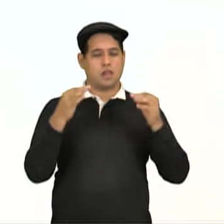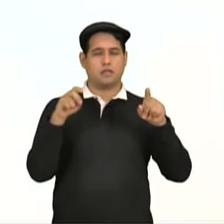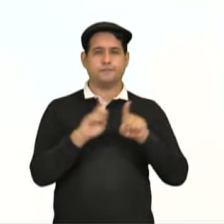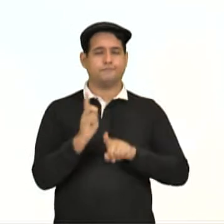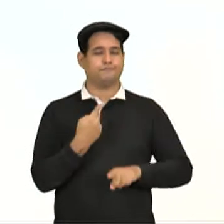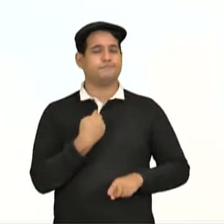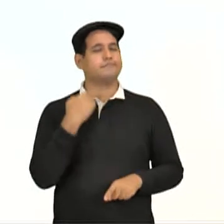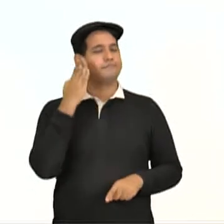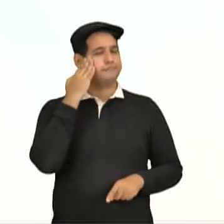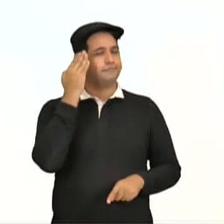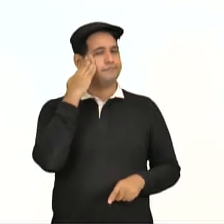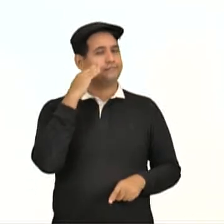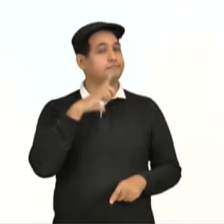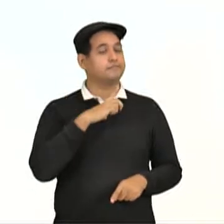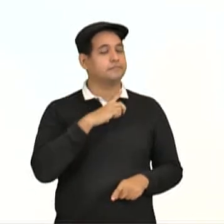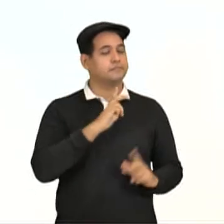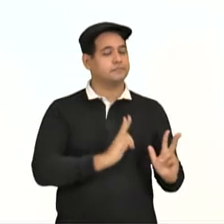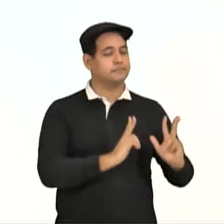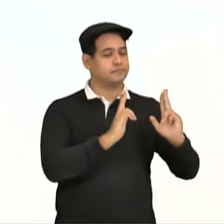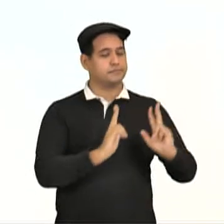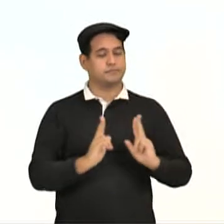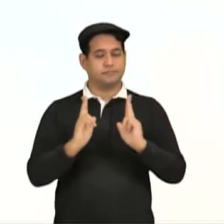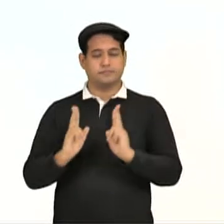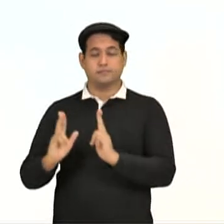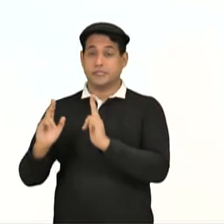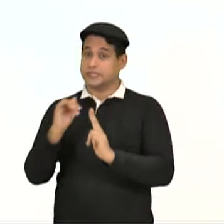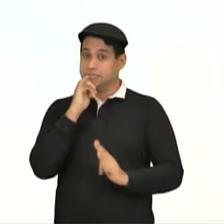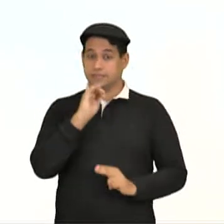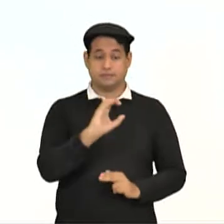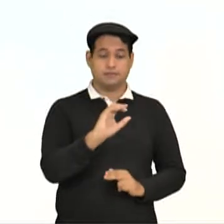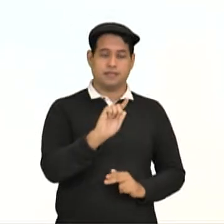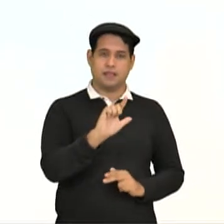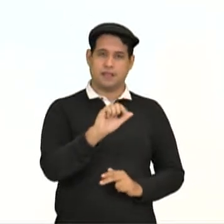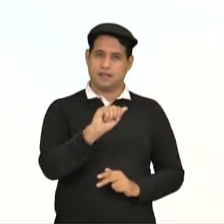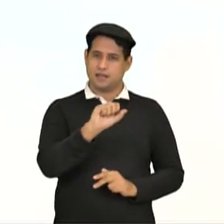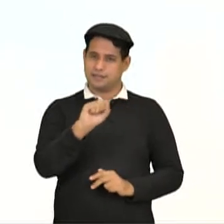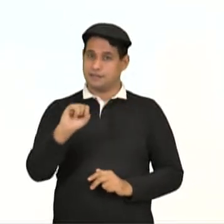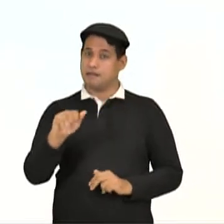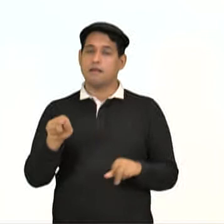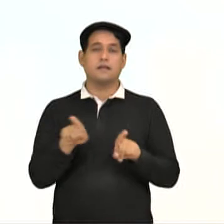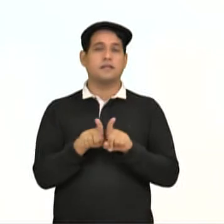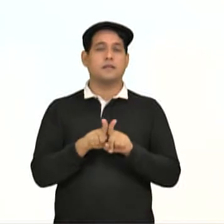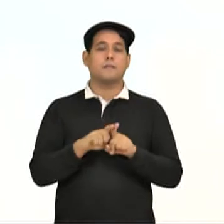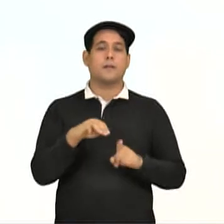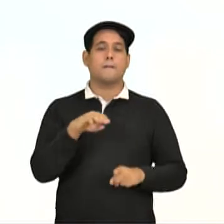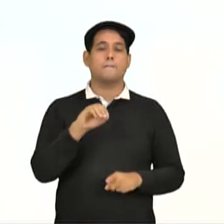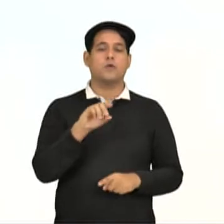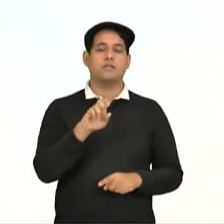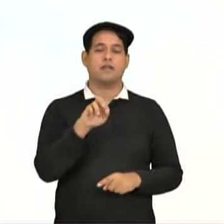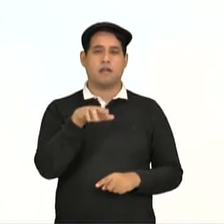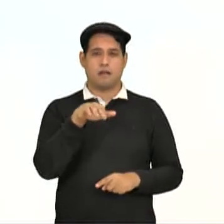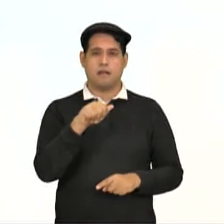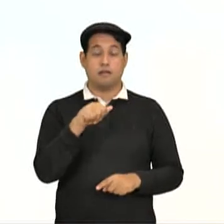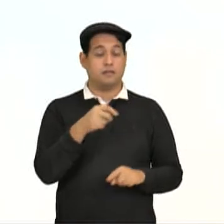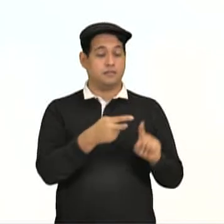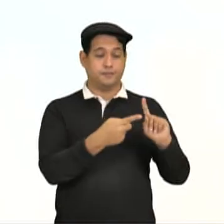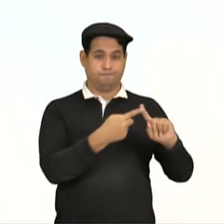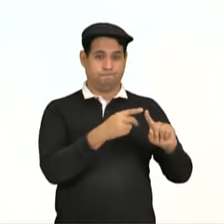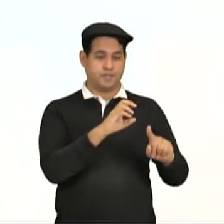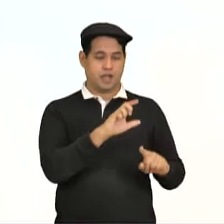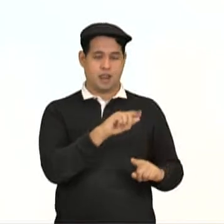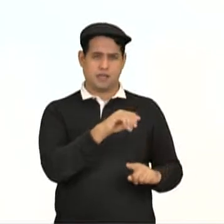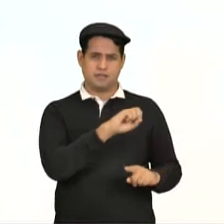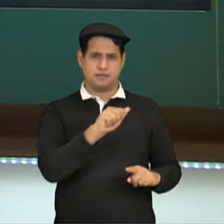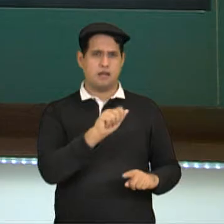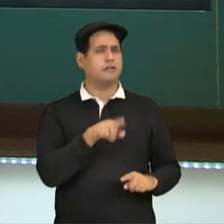a gente sabe que ela é dividida em biotecnologia clássica e biotecnologia moderna. Na biotecnologia clássica, a gente